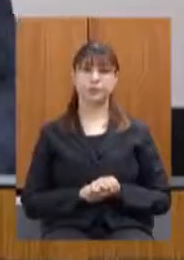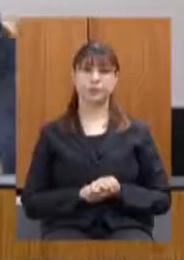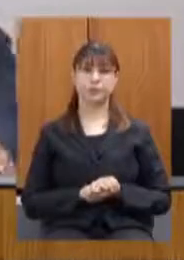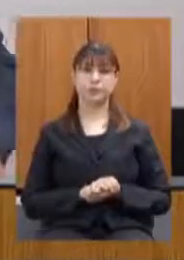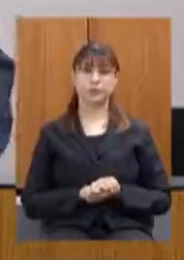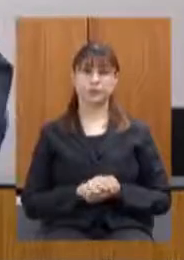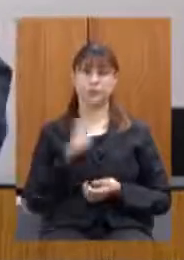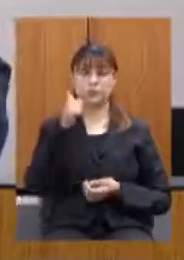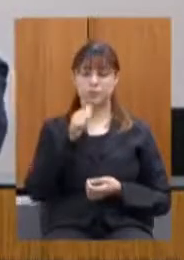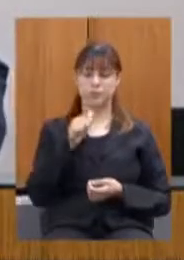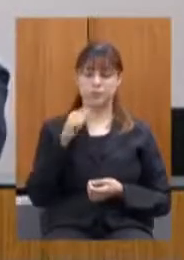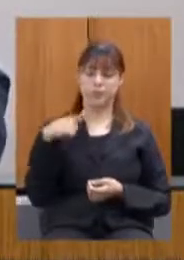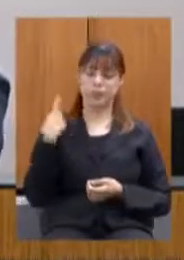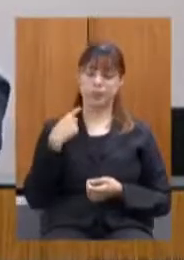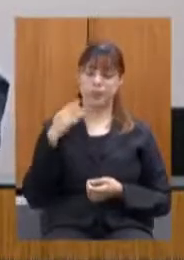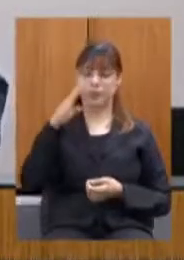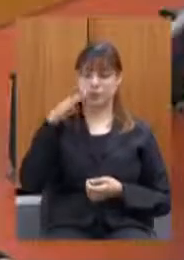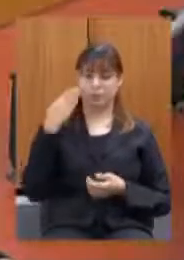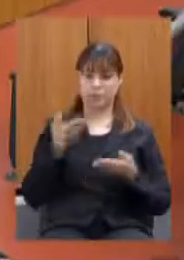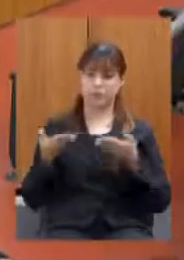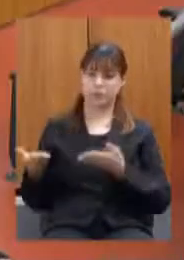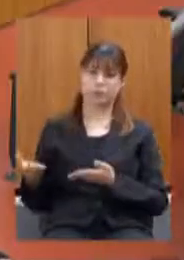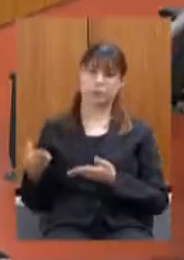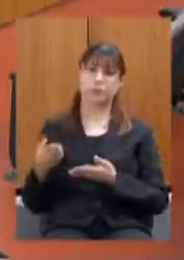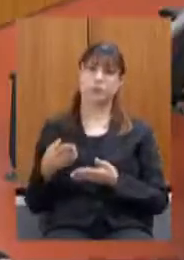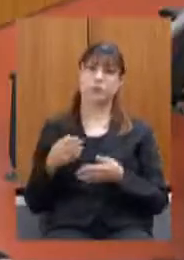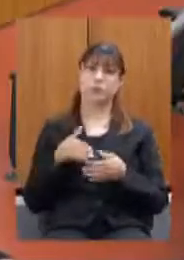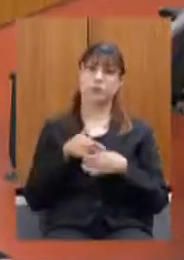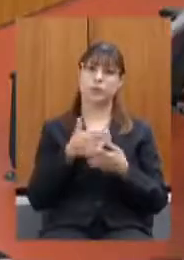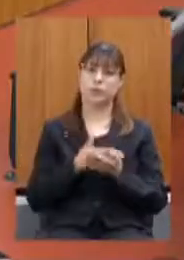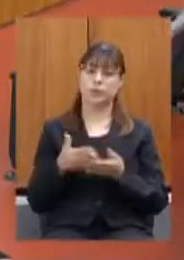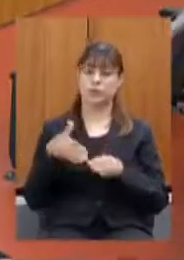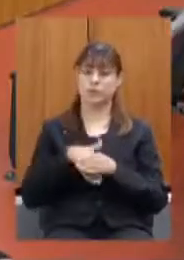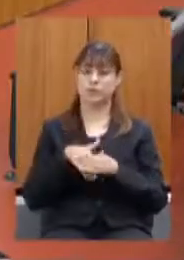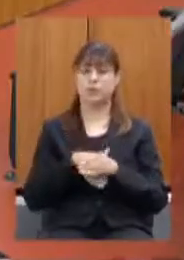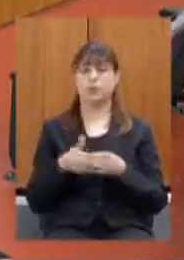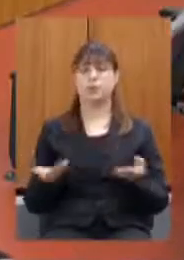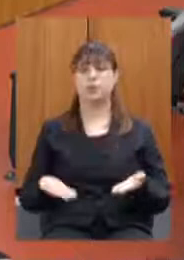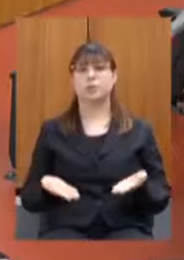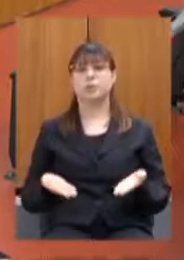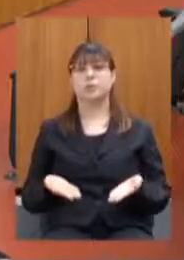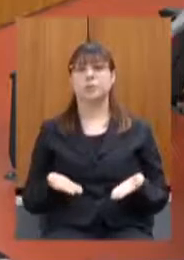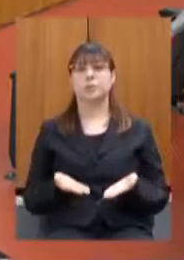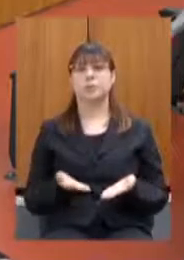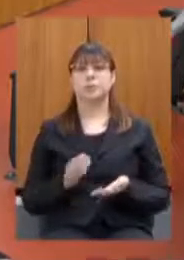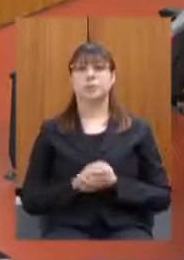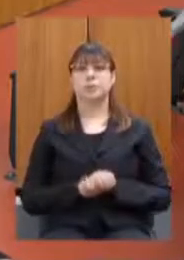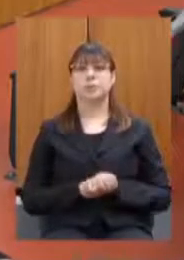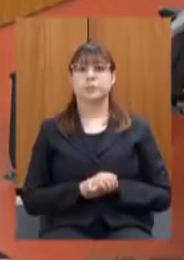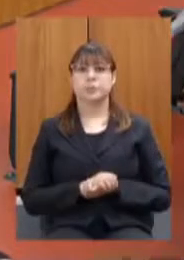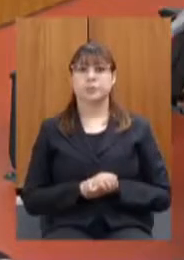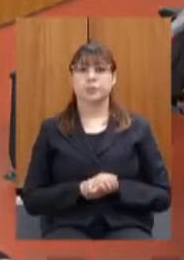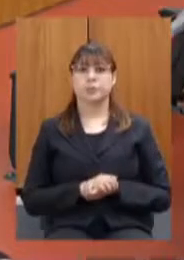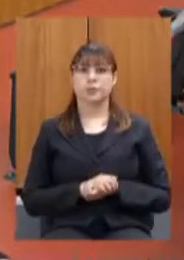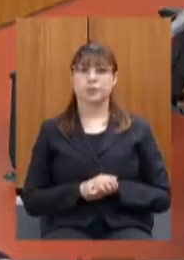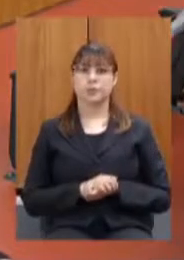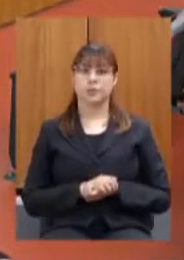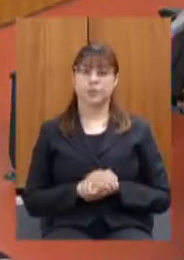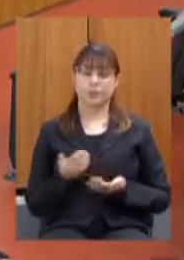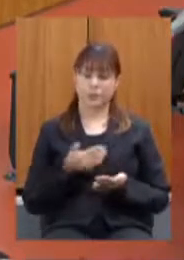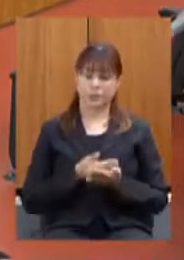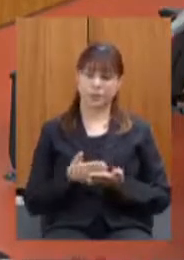deputada Beatriz presidência de votação nós vamos agora proceder a